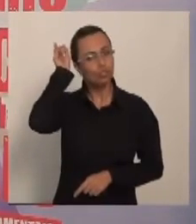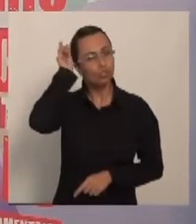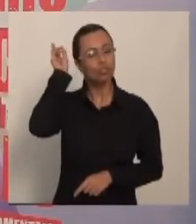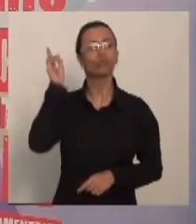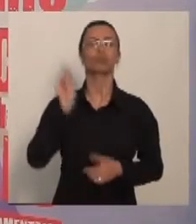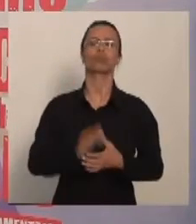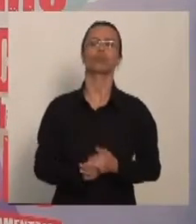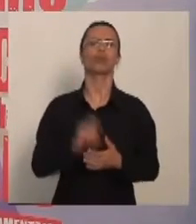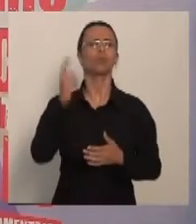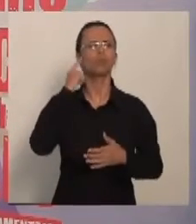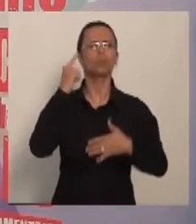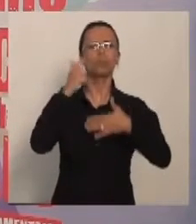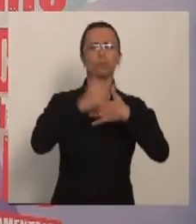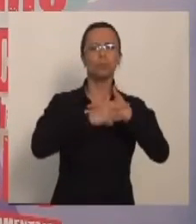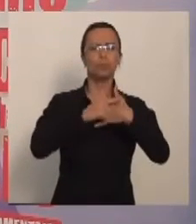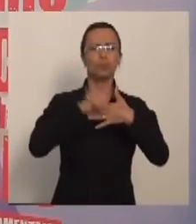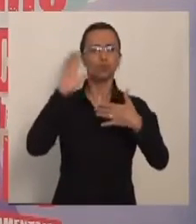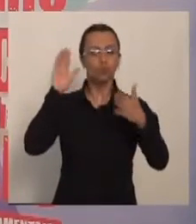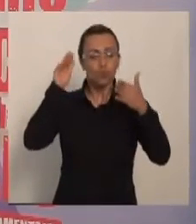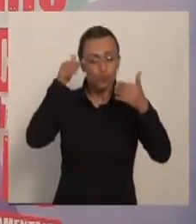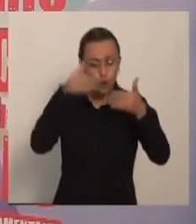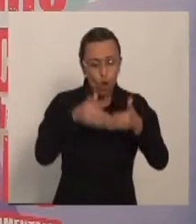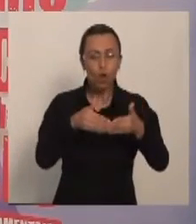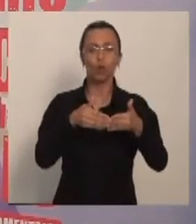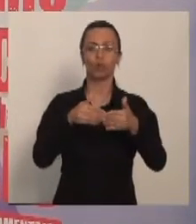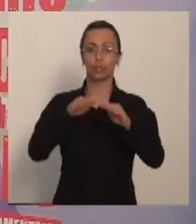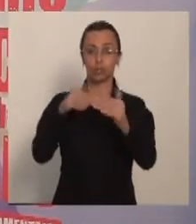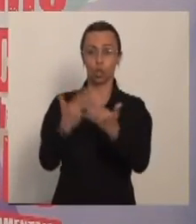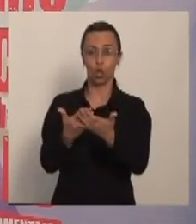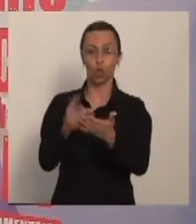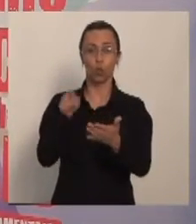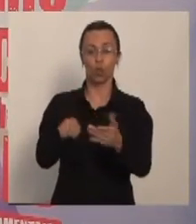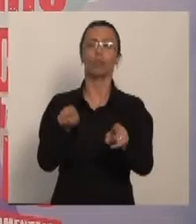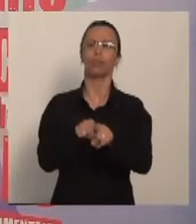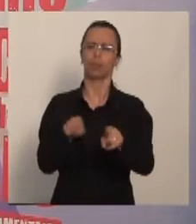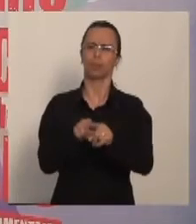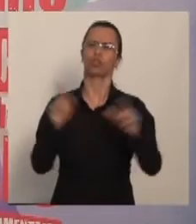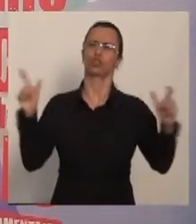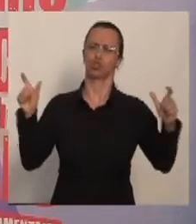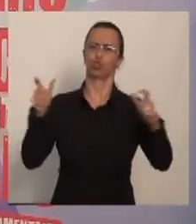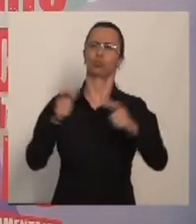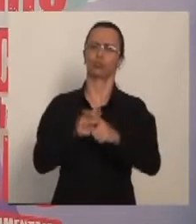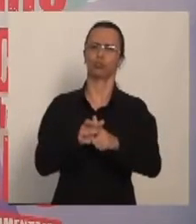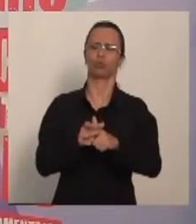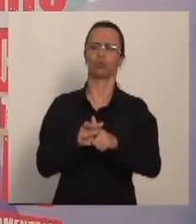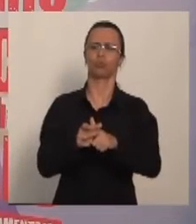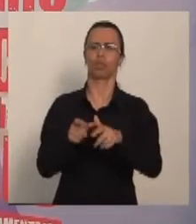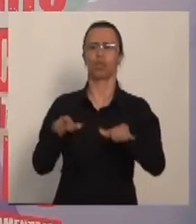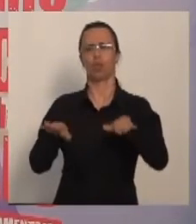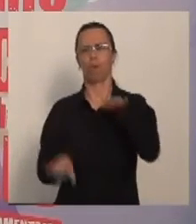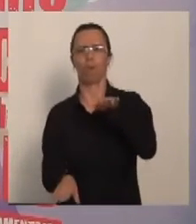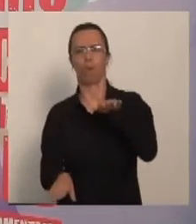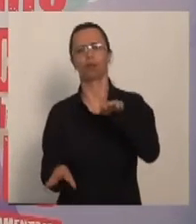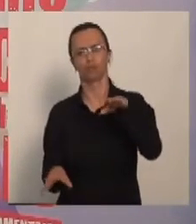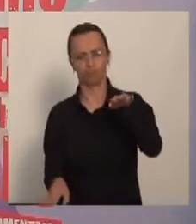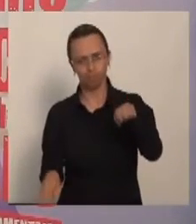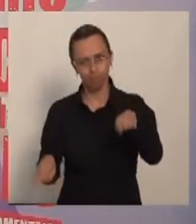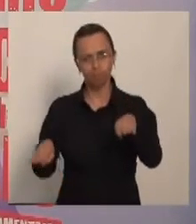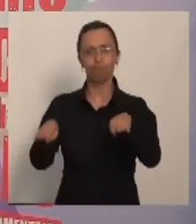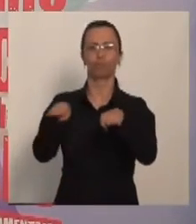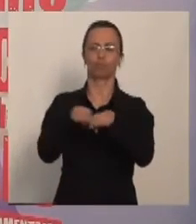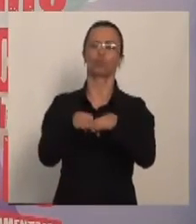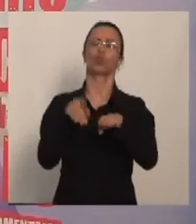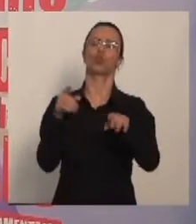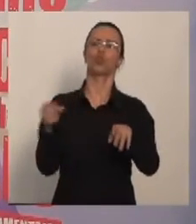pense o papel central da escola também nessa disputa de redução das desigualdades. Na